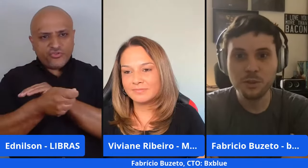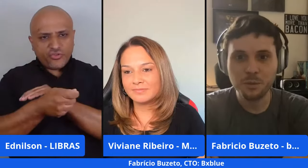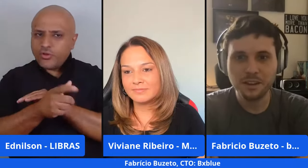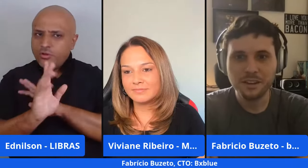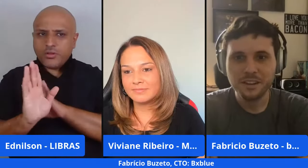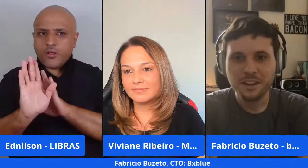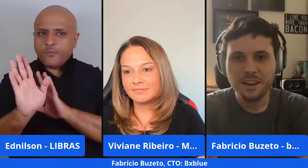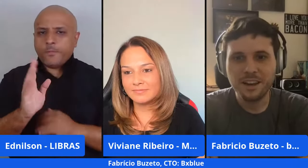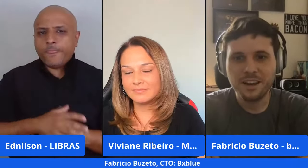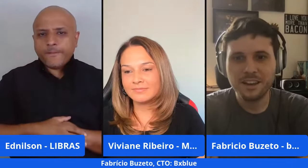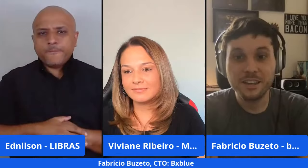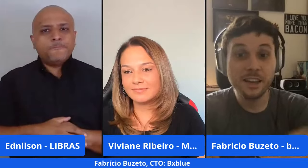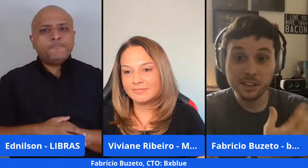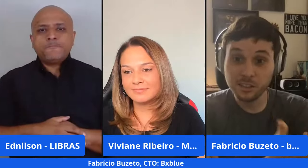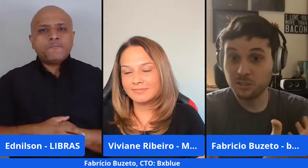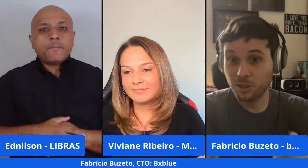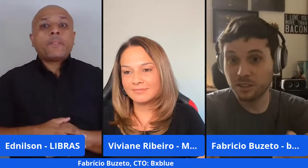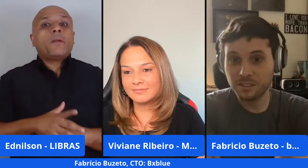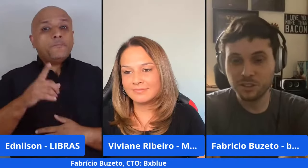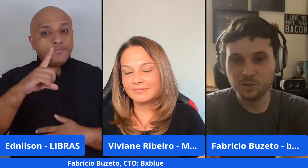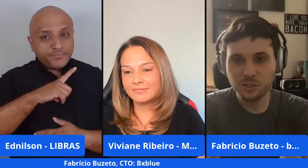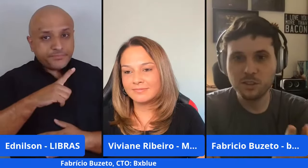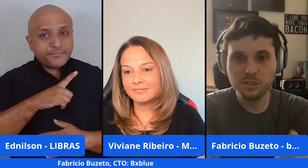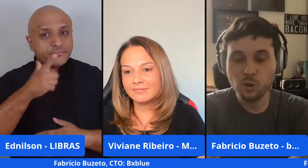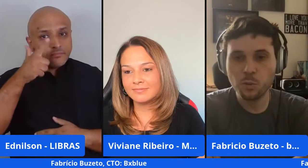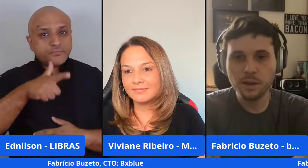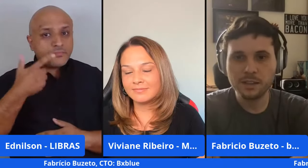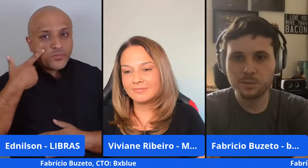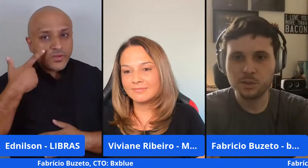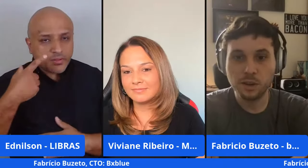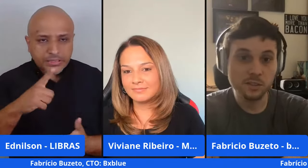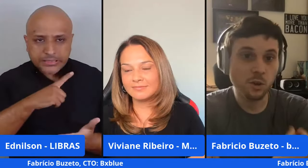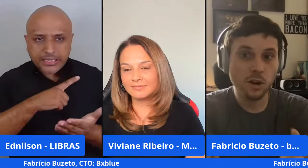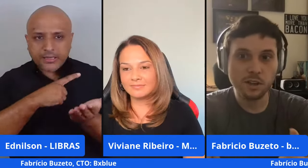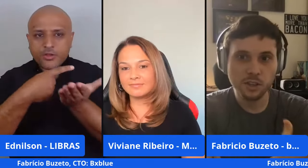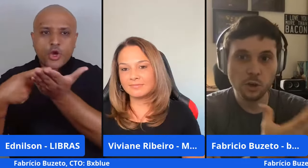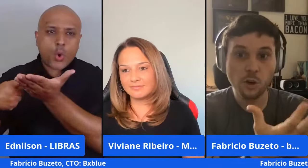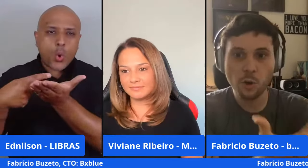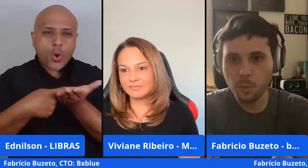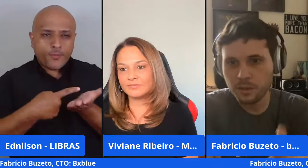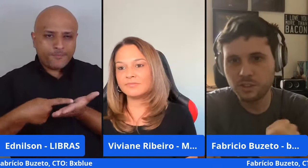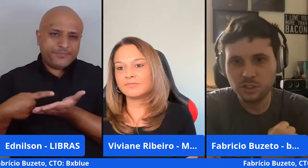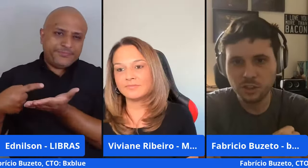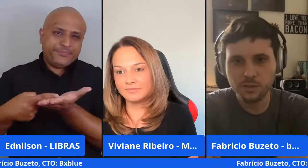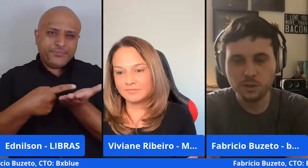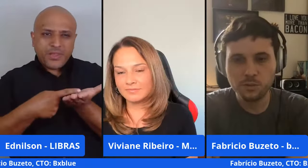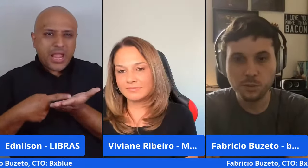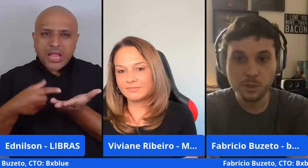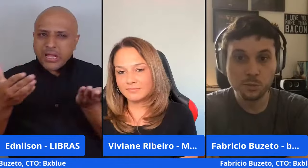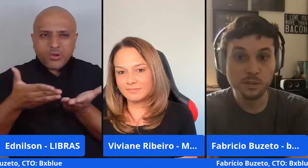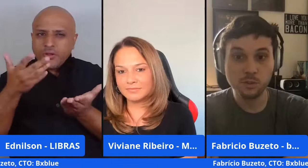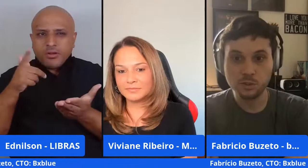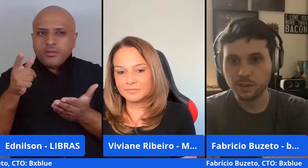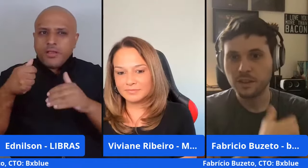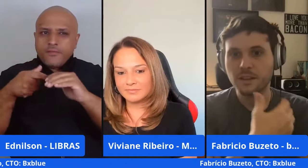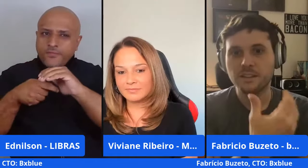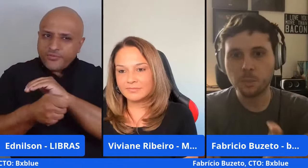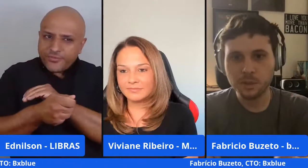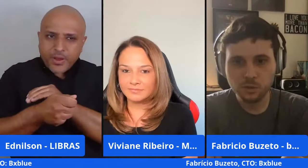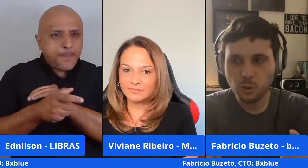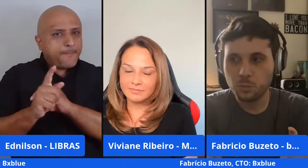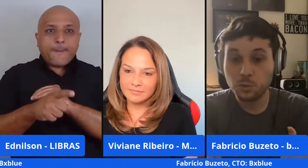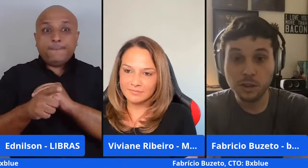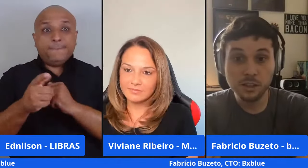foi bem firme e aí fica a interessante você ter esses combinados para a falar acho que agora não é o momento da gente levantar um investimento porque senão a gente vai